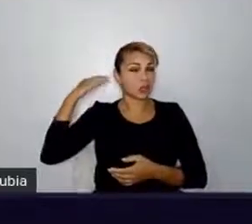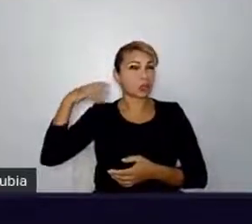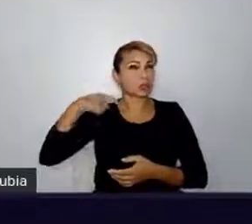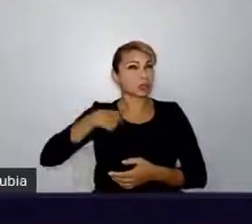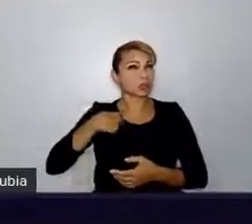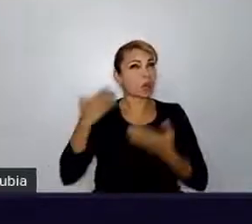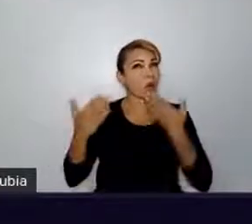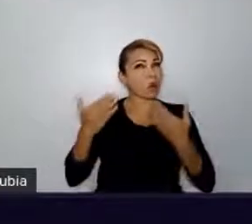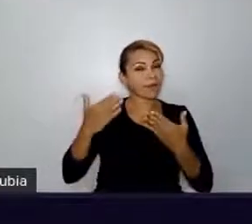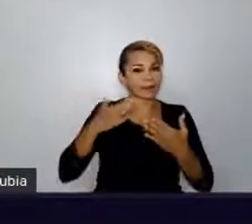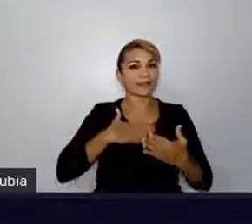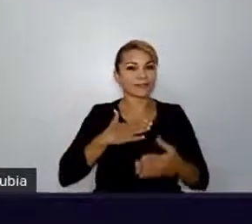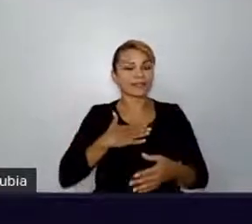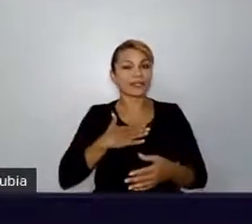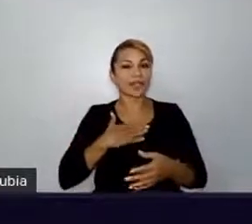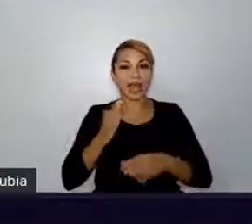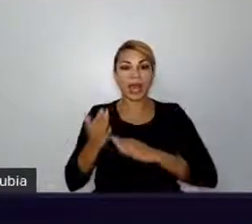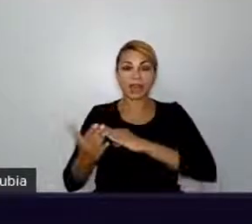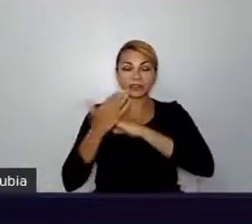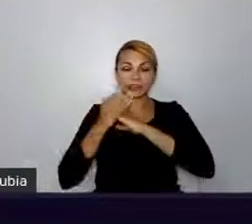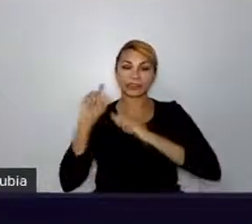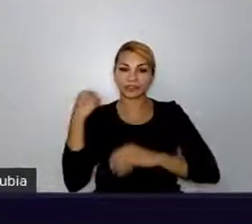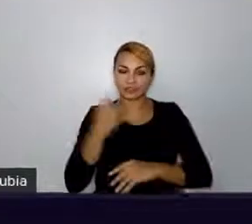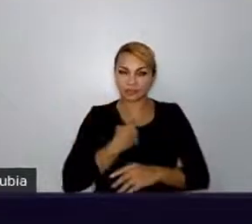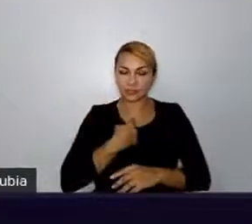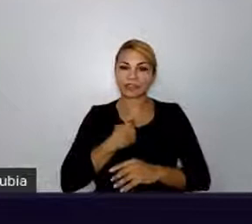E ajuda a gente a se conectar de fato com a realidade.